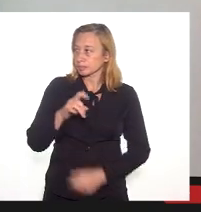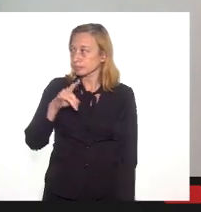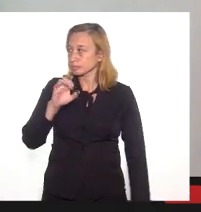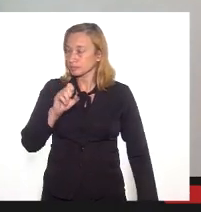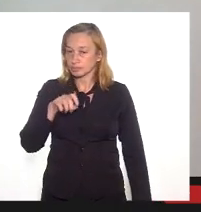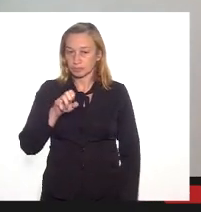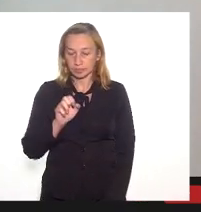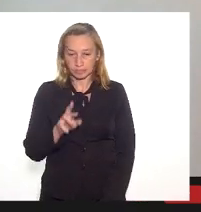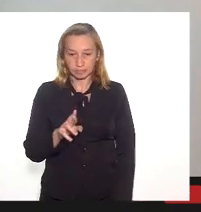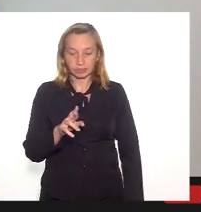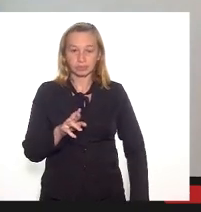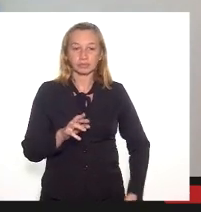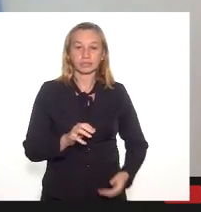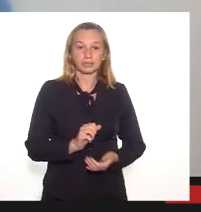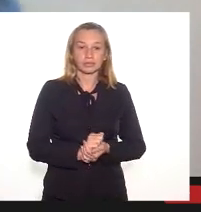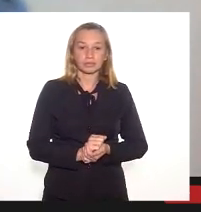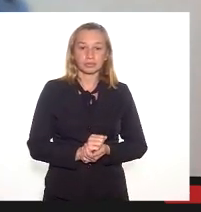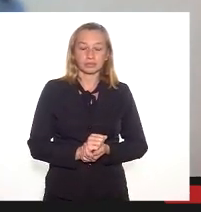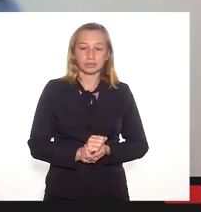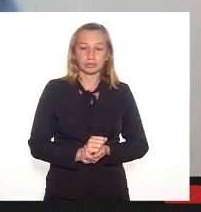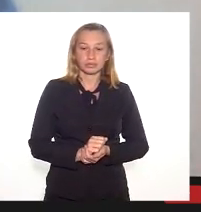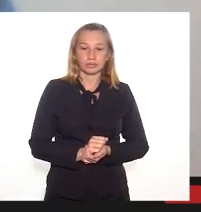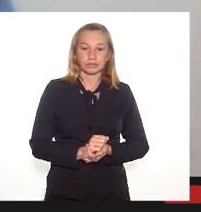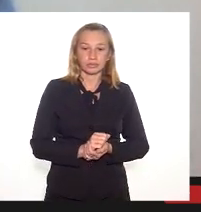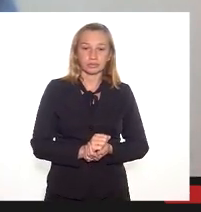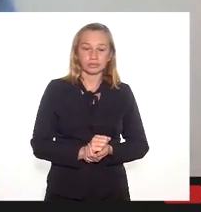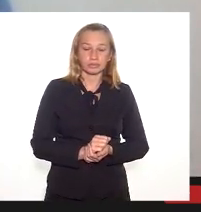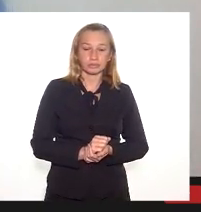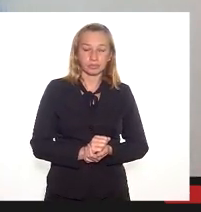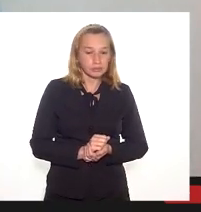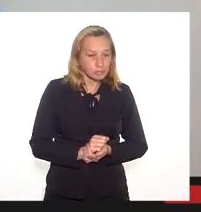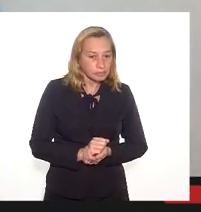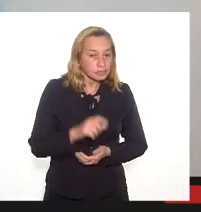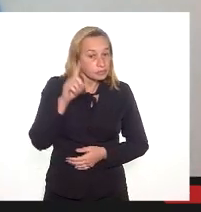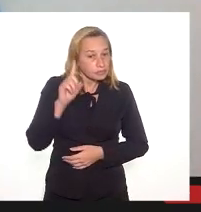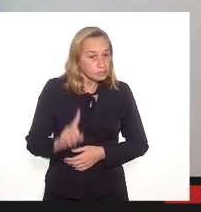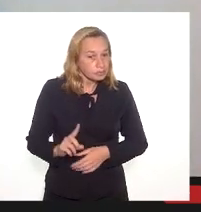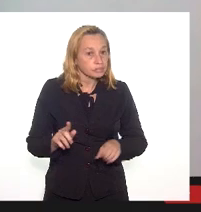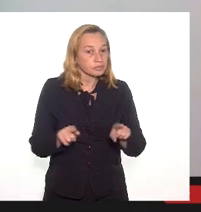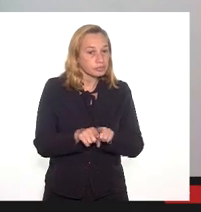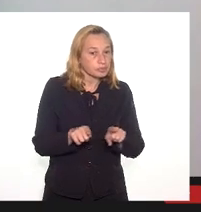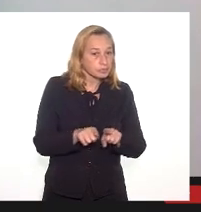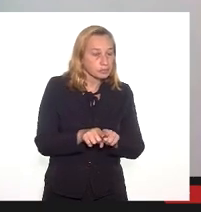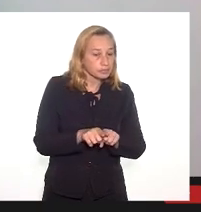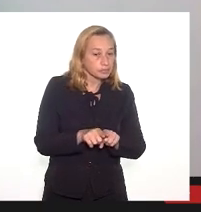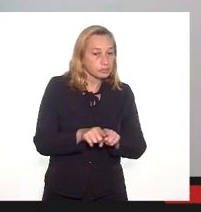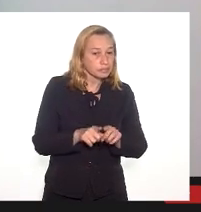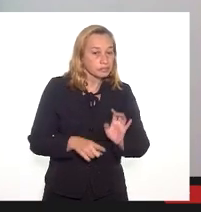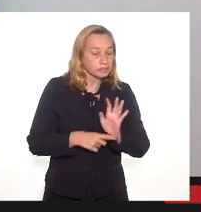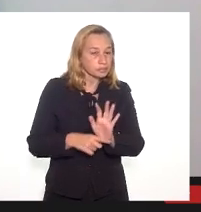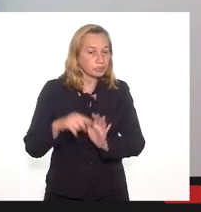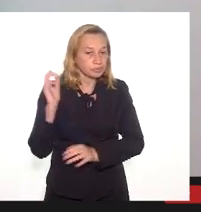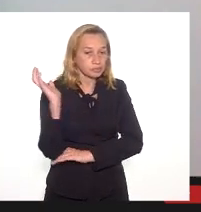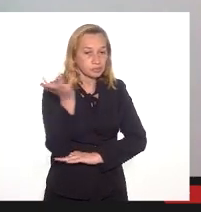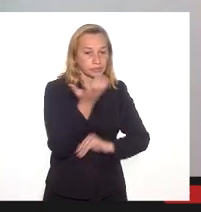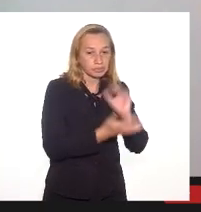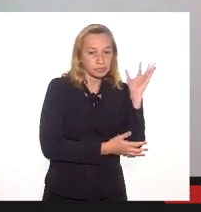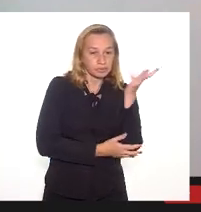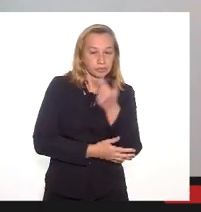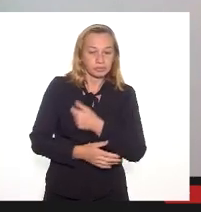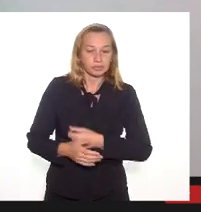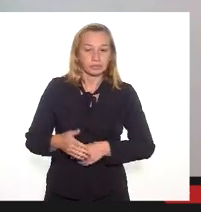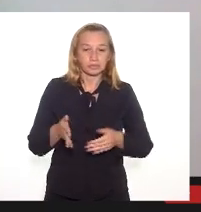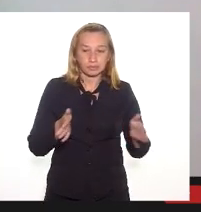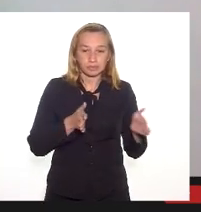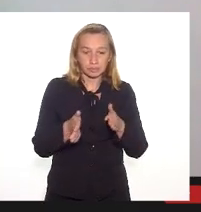gerência de recursos hídricos, e também, a diretoria de recuperação ambiental, e deu prazo,